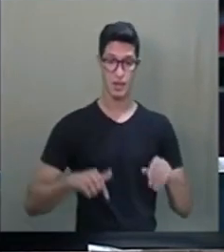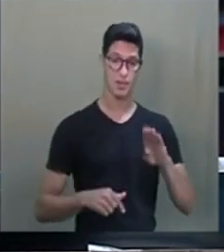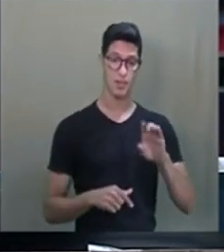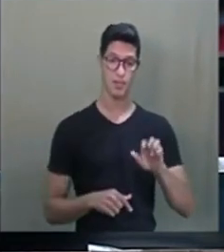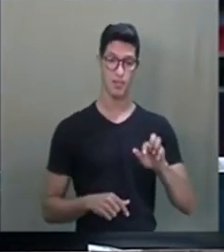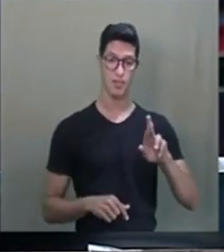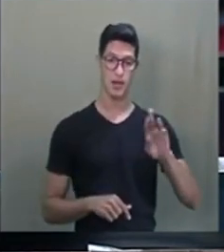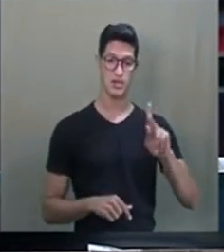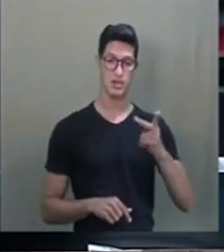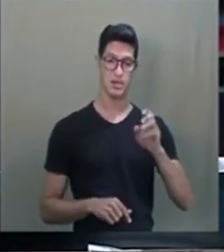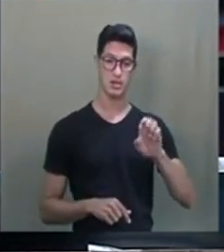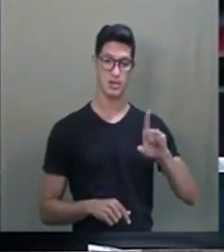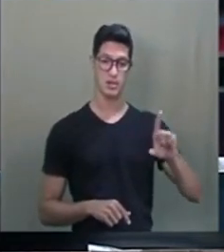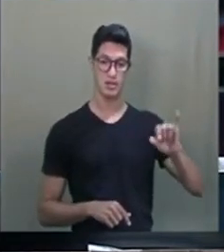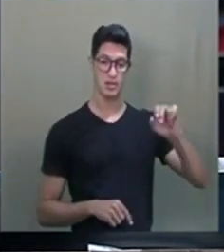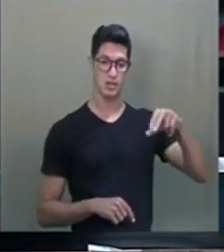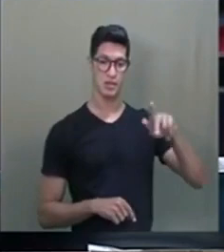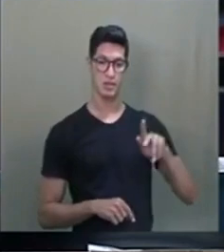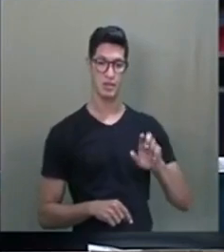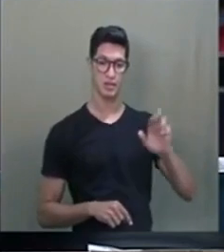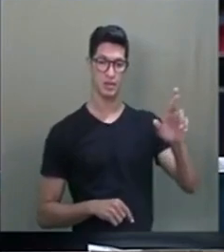Hellinger, trazer,